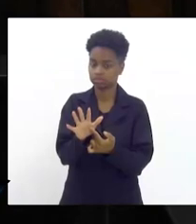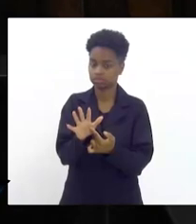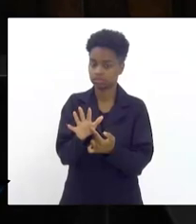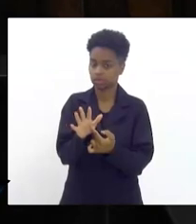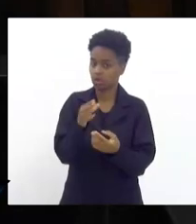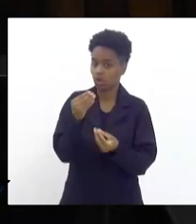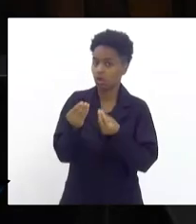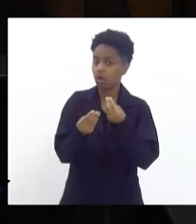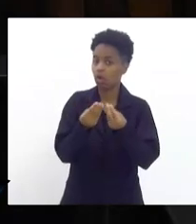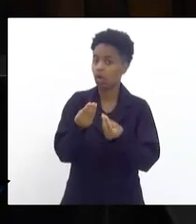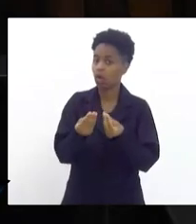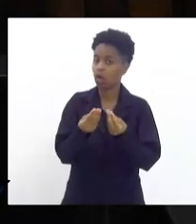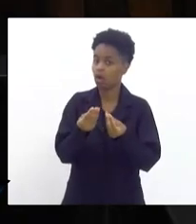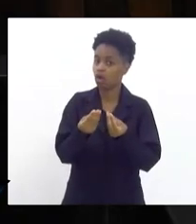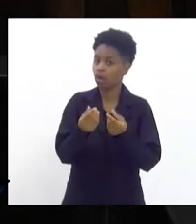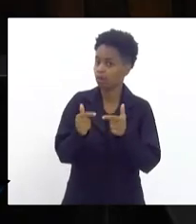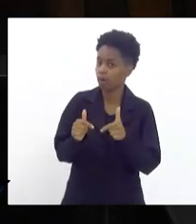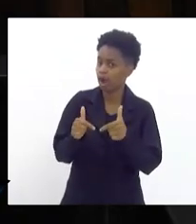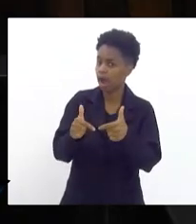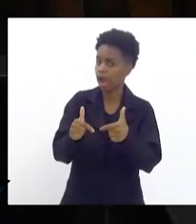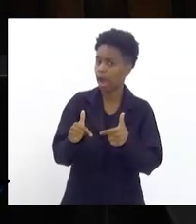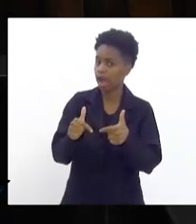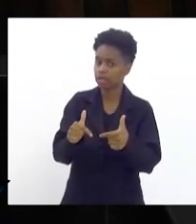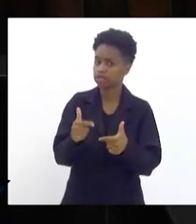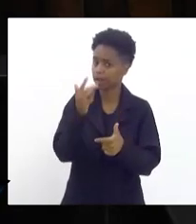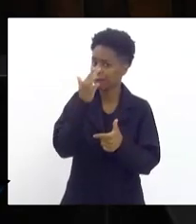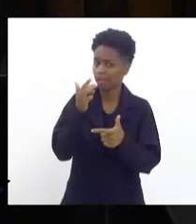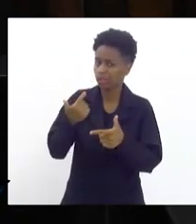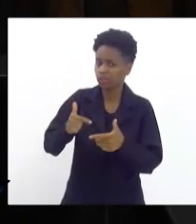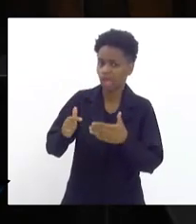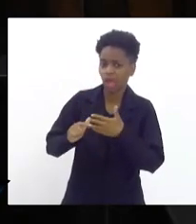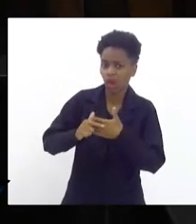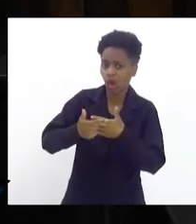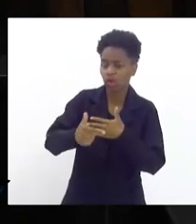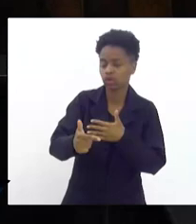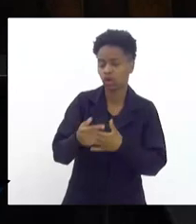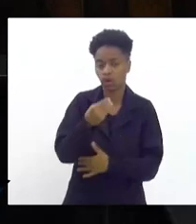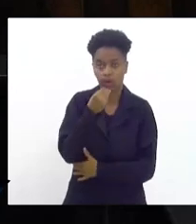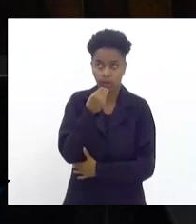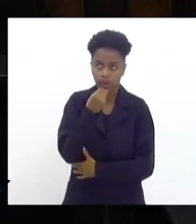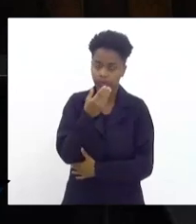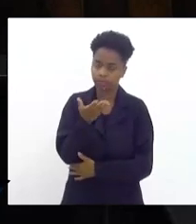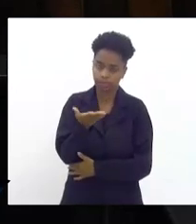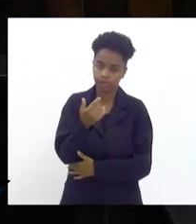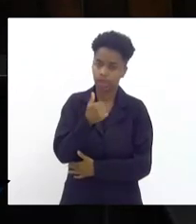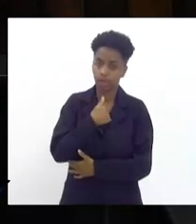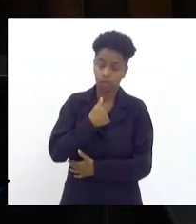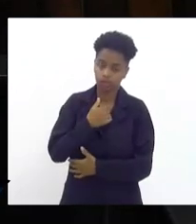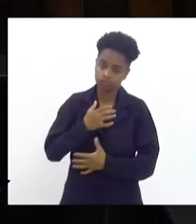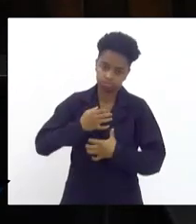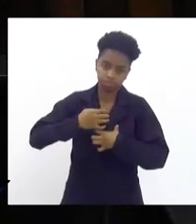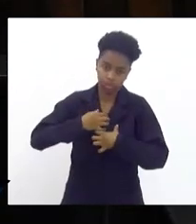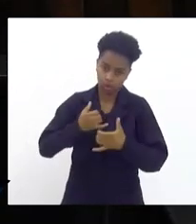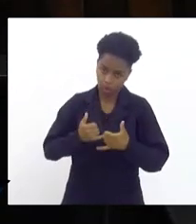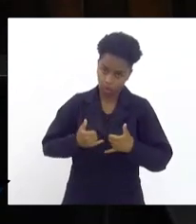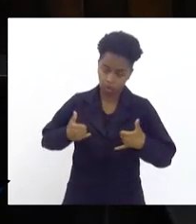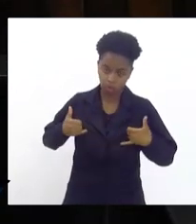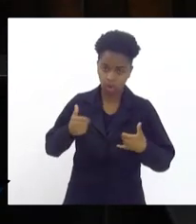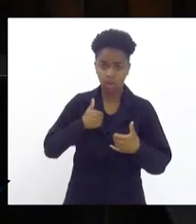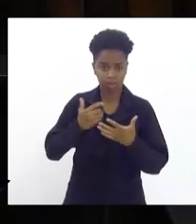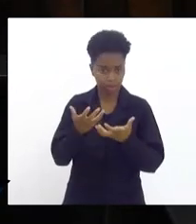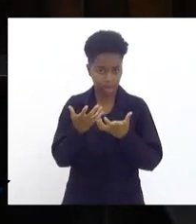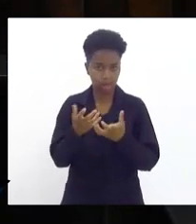a inconsequência dessas atitudes. É claro que eu me orgulho, quero, prezo